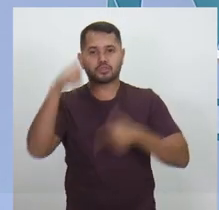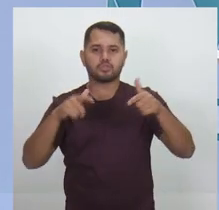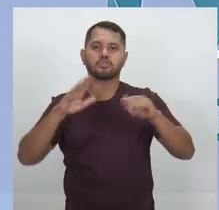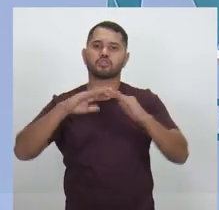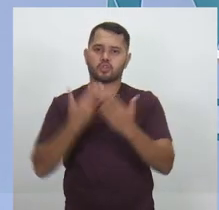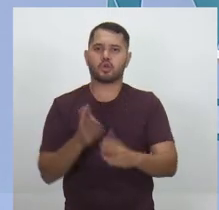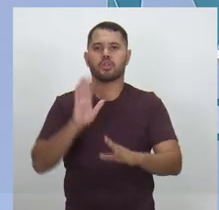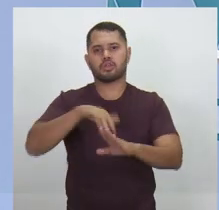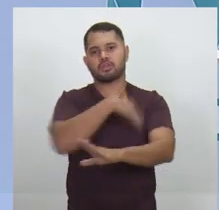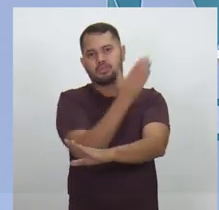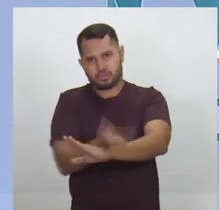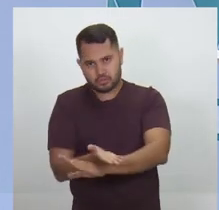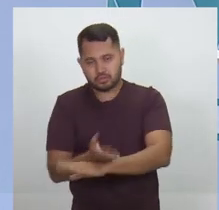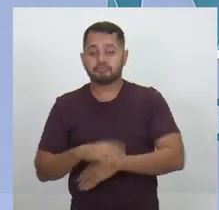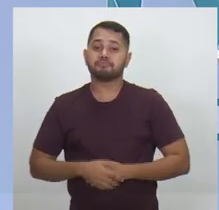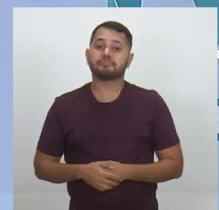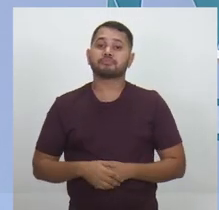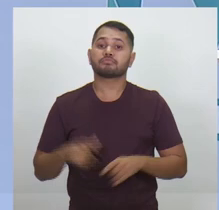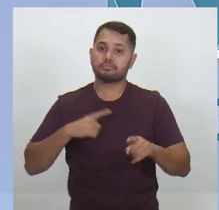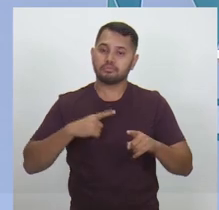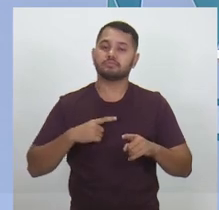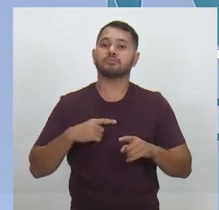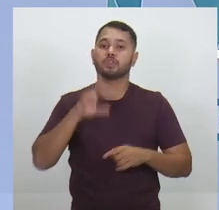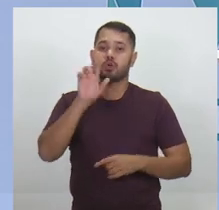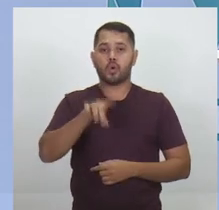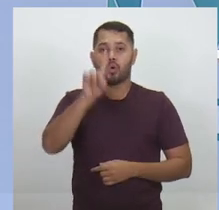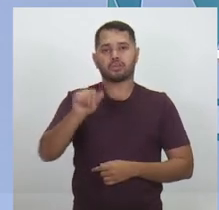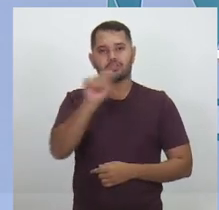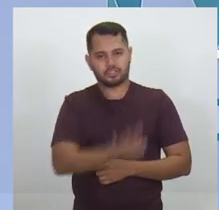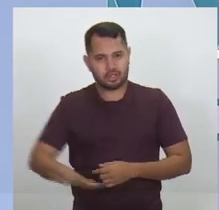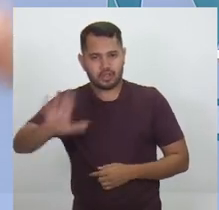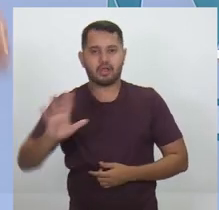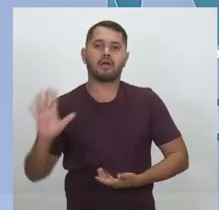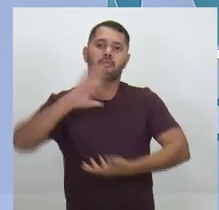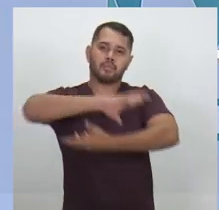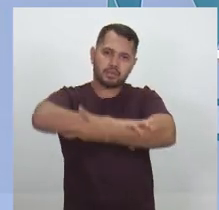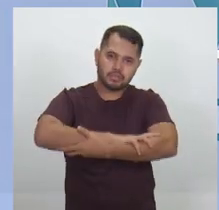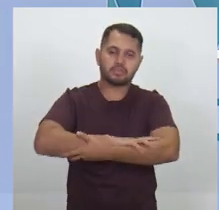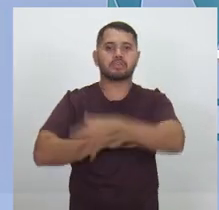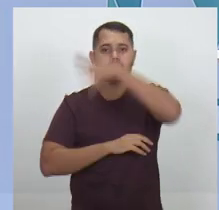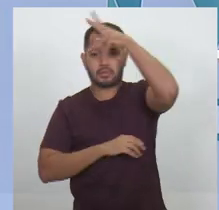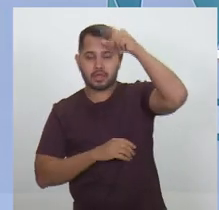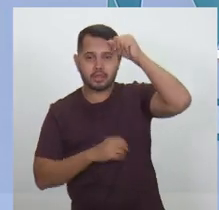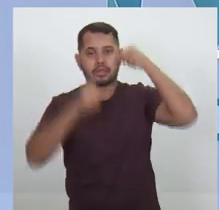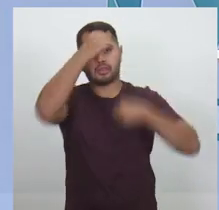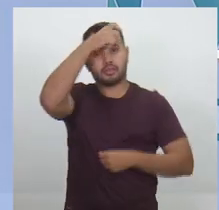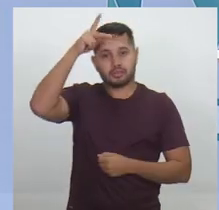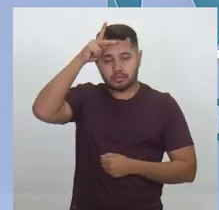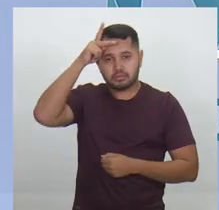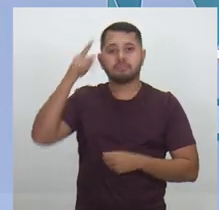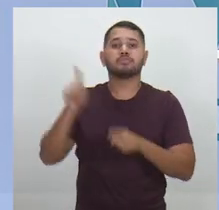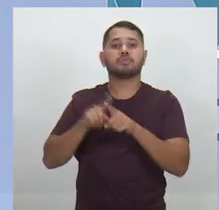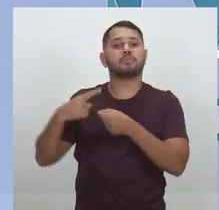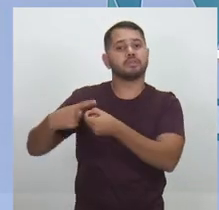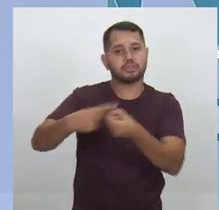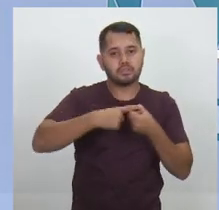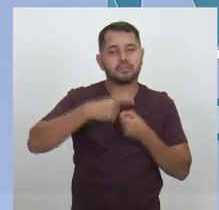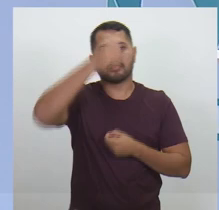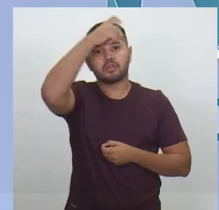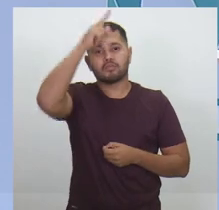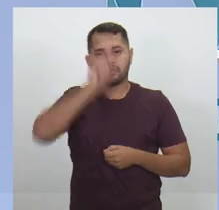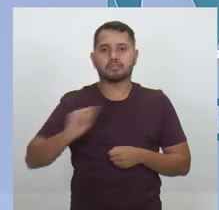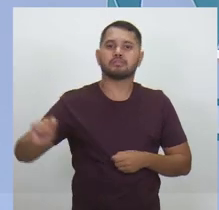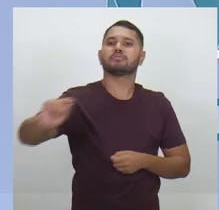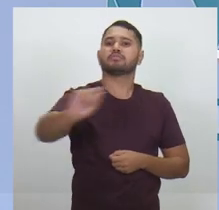integral. Iremos fazer o Ronda Total em parceria em Manaus com o prefeito Arthur e no interior com os prefeitos do interior.